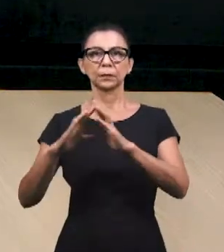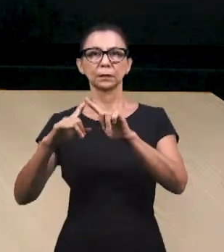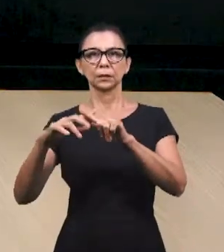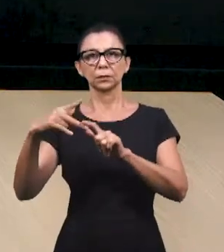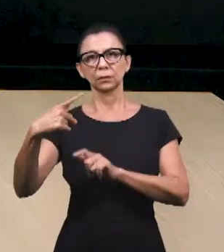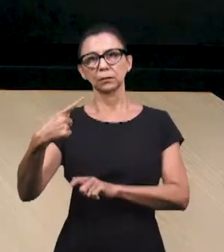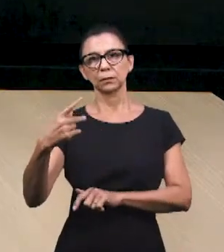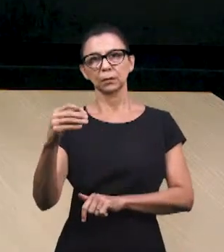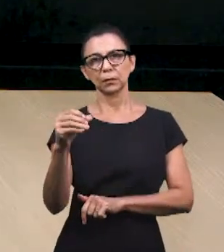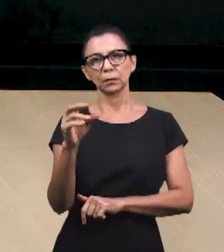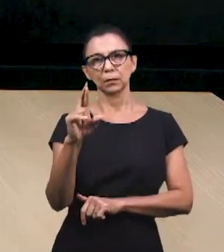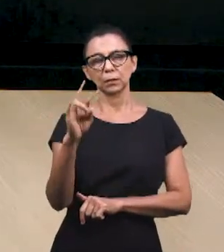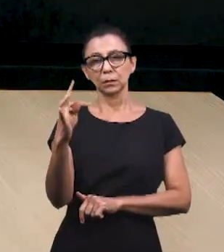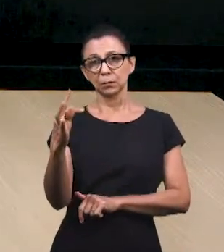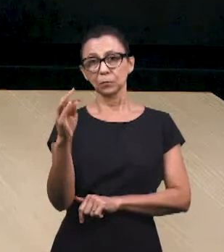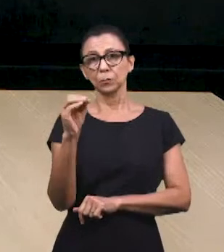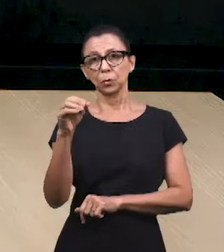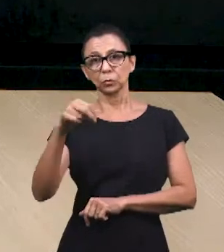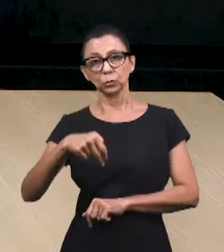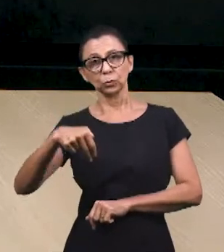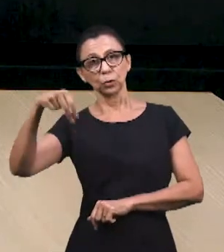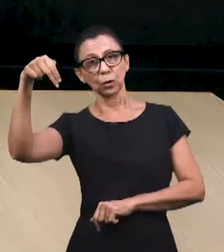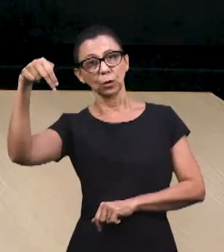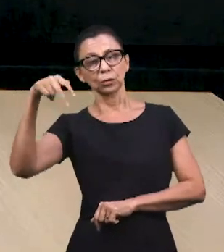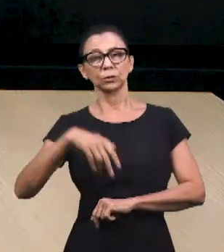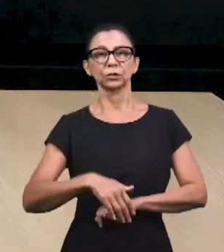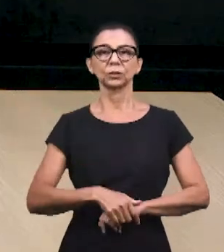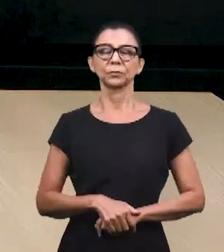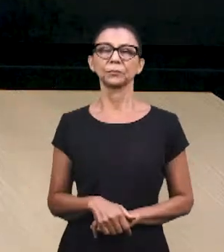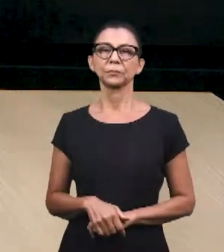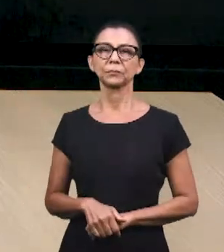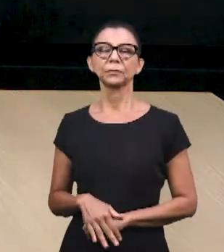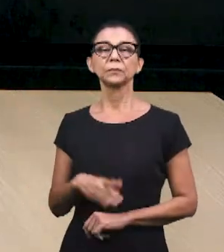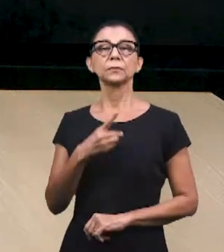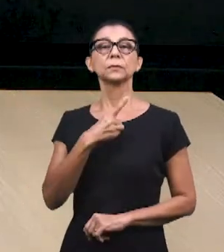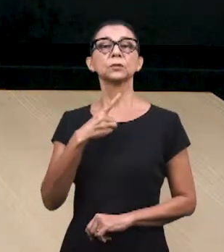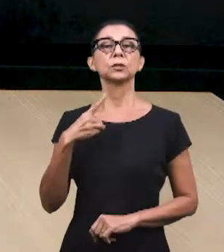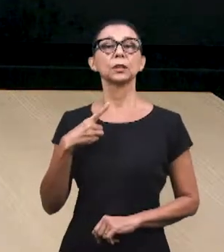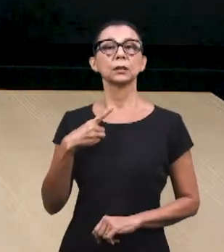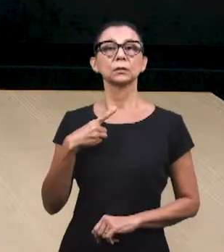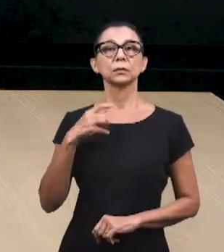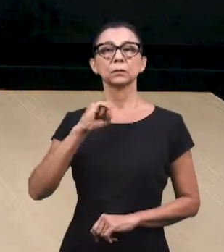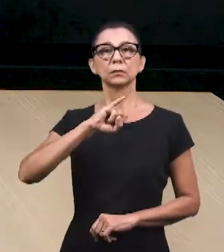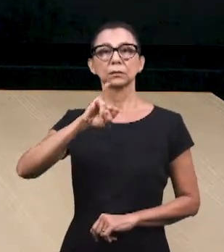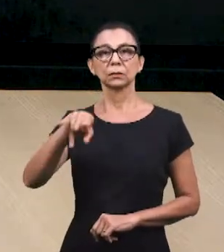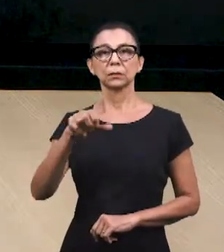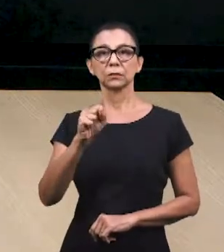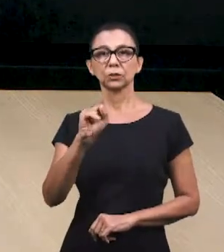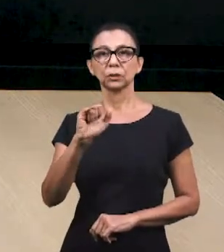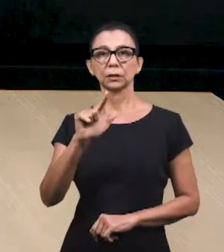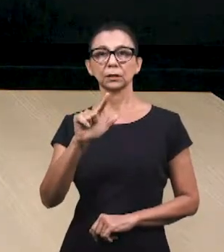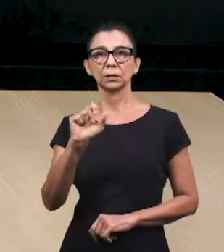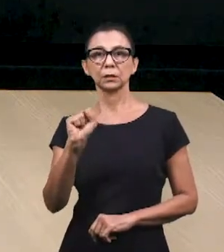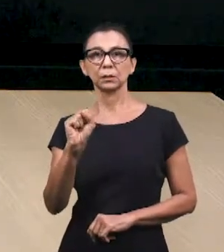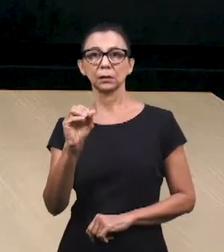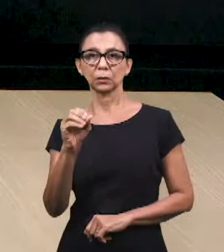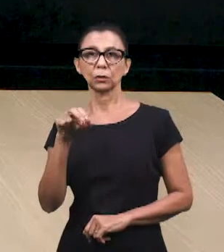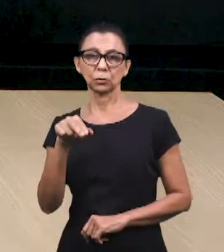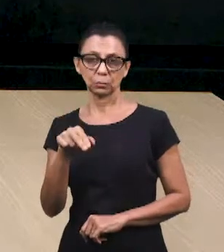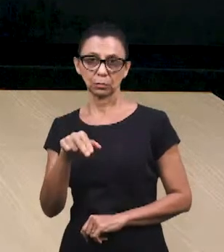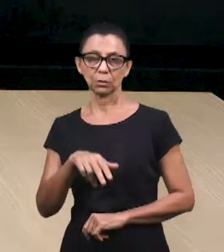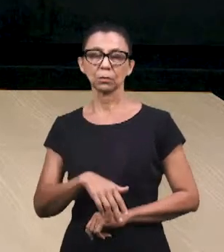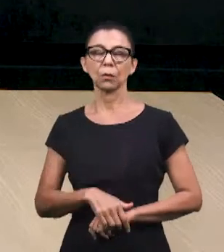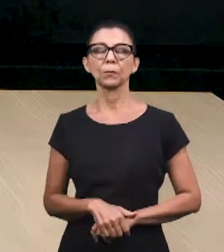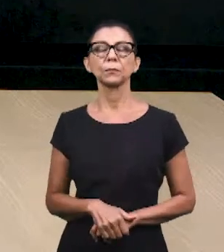norte de Portugal. E quem vai responder é um diácono. O diácono, o nosso irmão Jailson, Jailson Fonseca. O Jailson vai